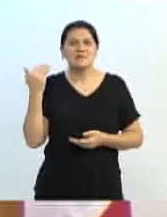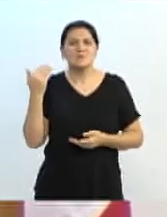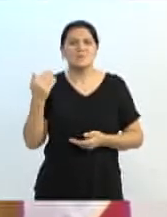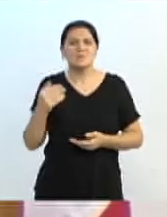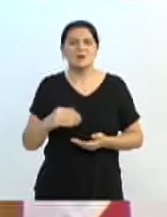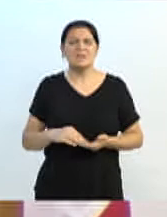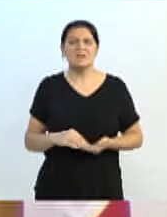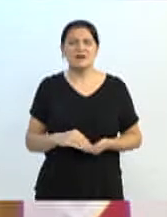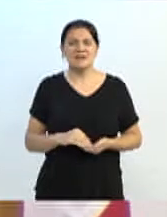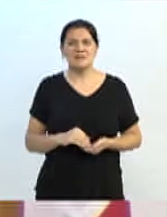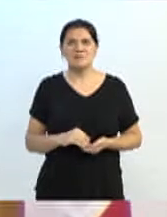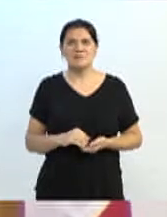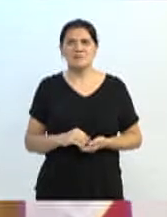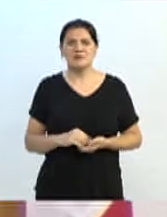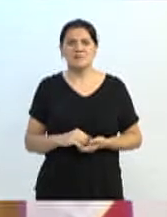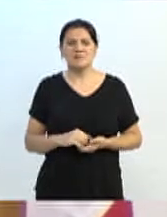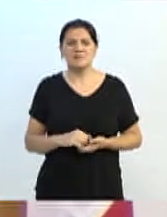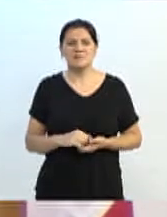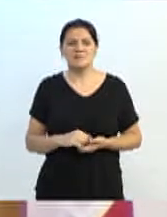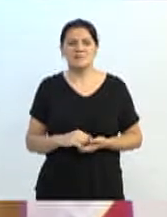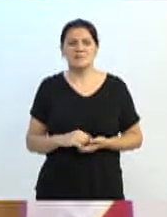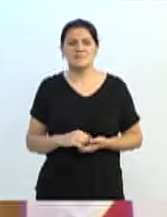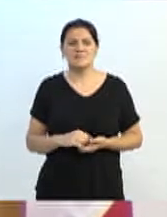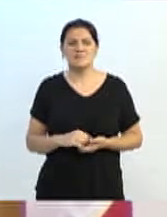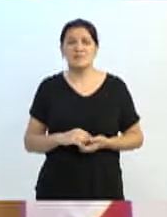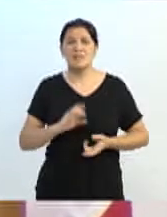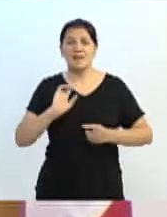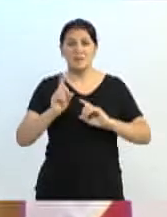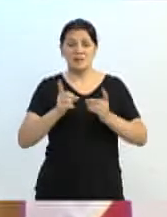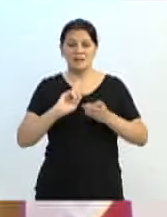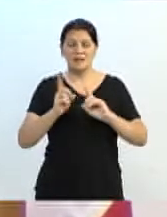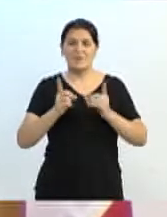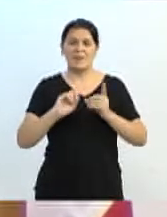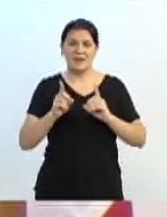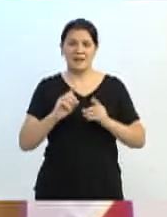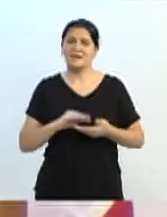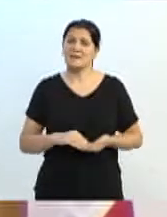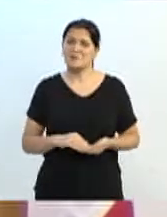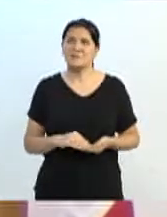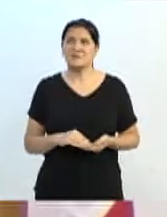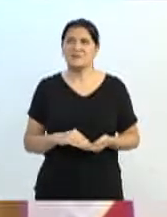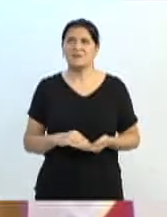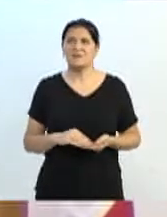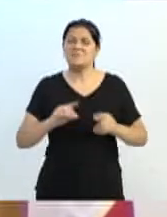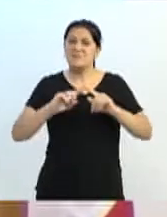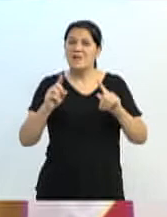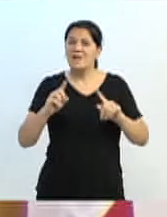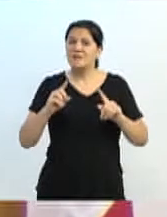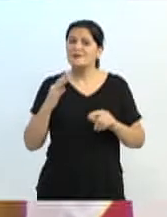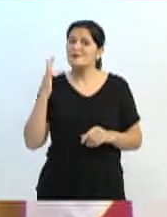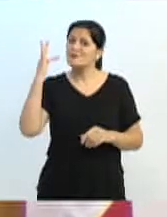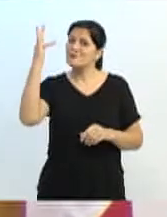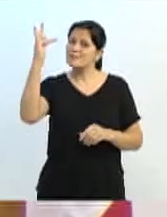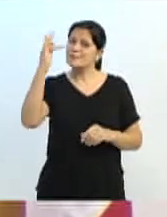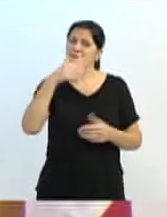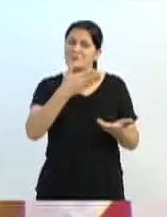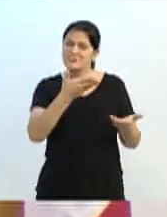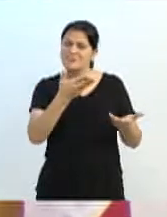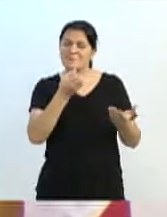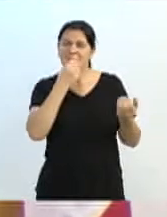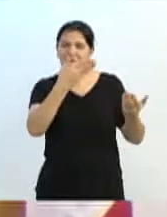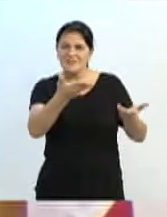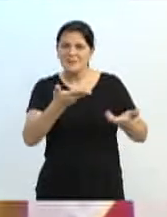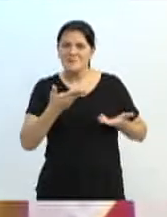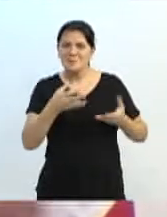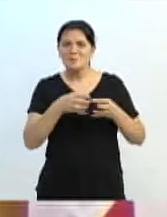se não fosse a pandemia. E eu, possivelmente, é muito provável que um dia Serasa, o Serasa muito bem recebido para aquele